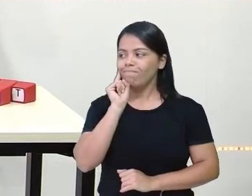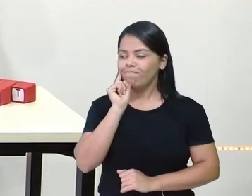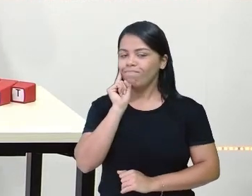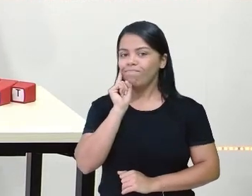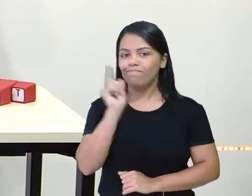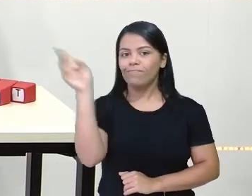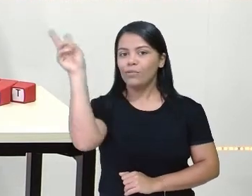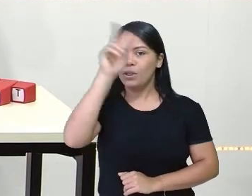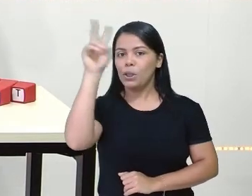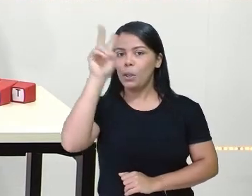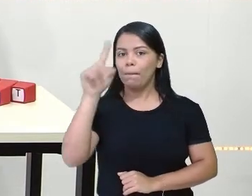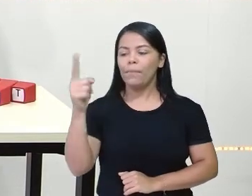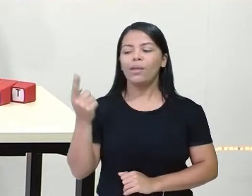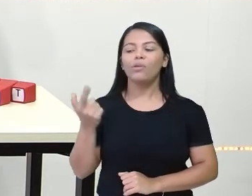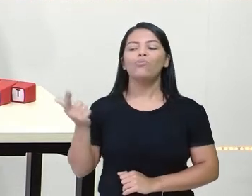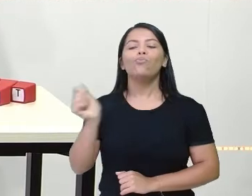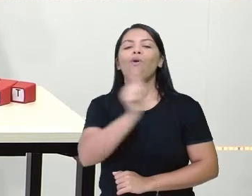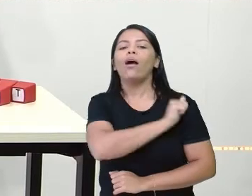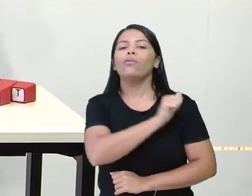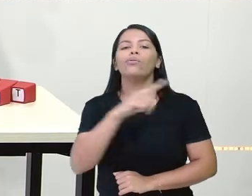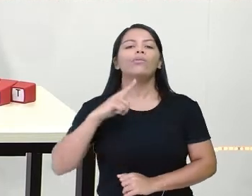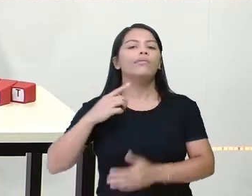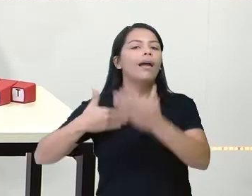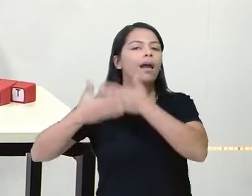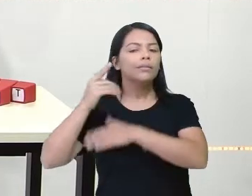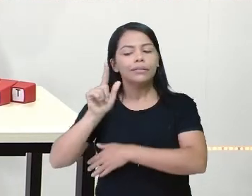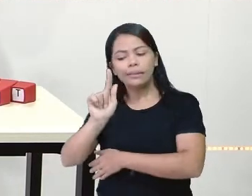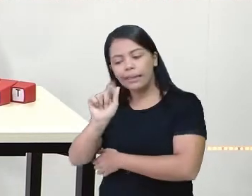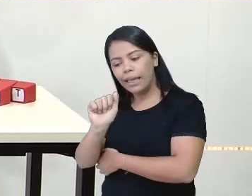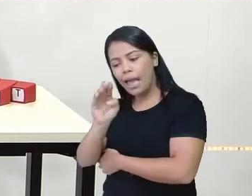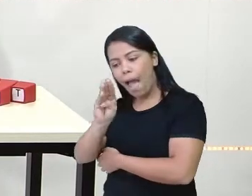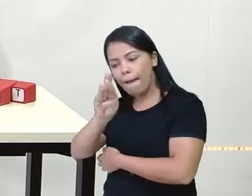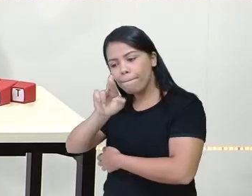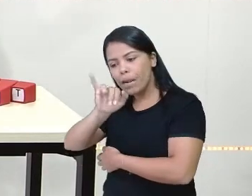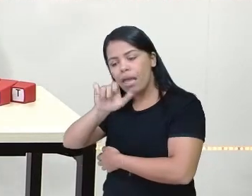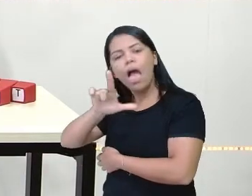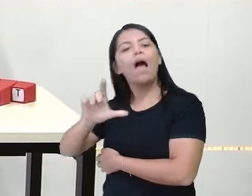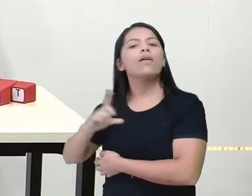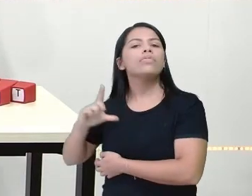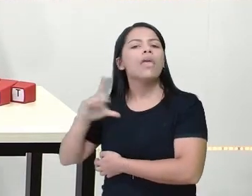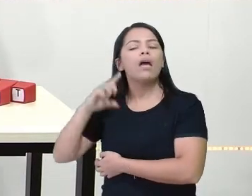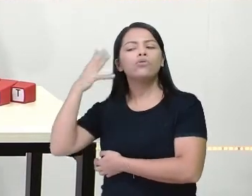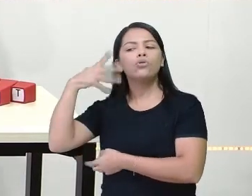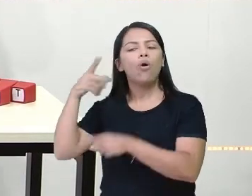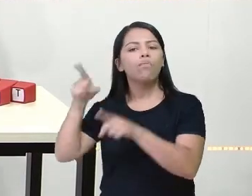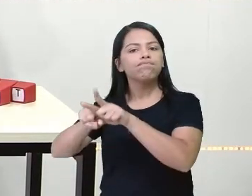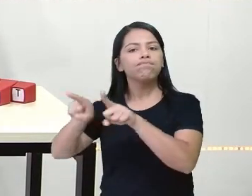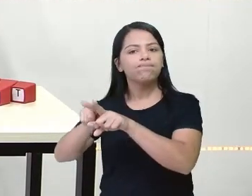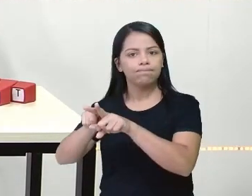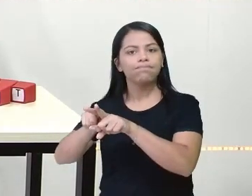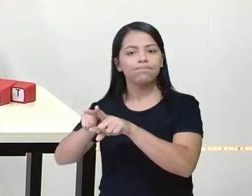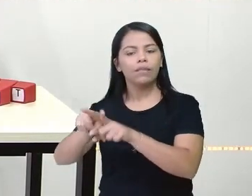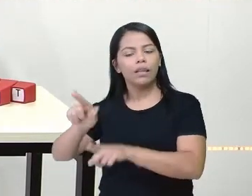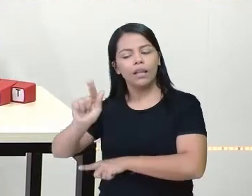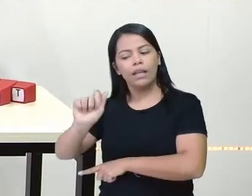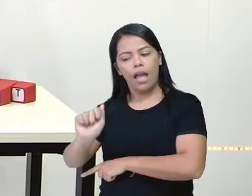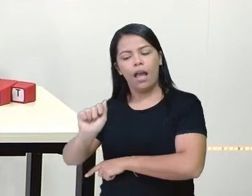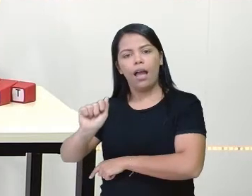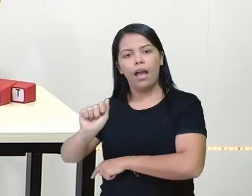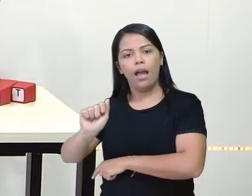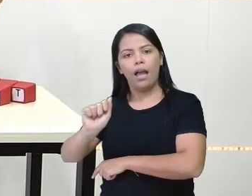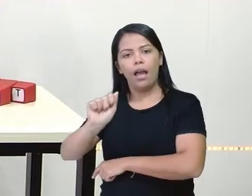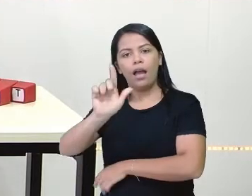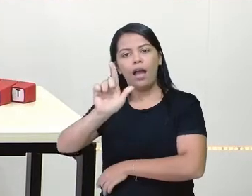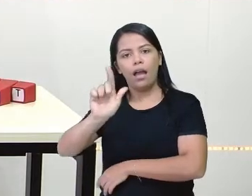Lembrei de um aluno que eu tinha. Gabriel. Começa com o mesmo sonzinho do Gabriel. Vamos lá? Gá. Gá. Z